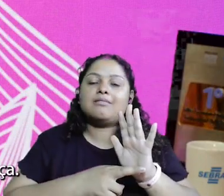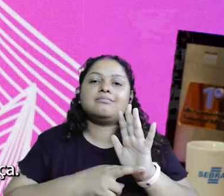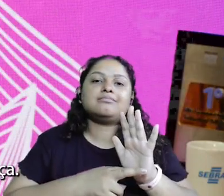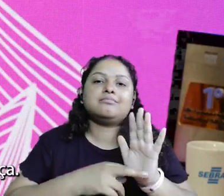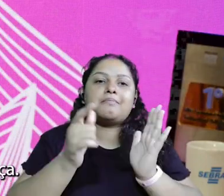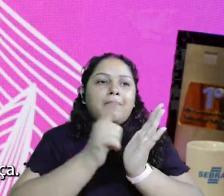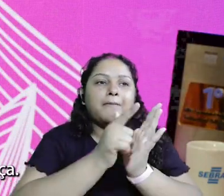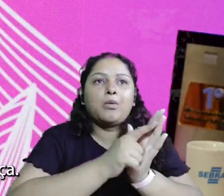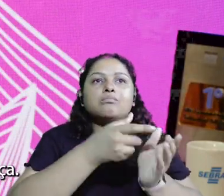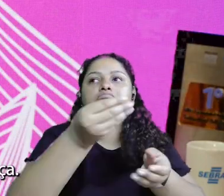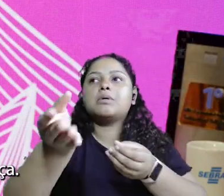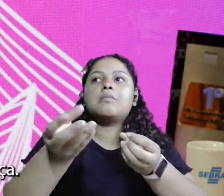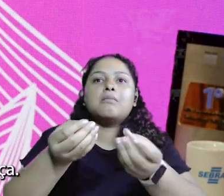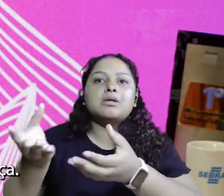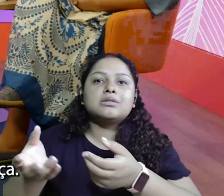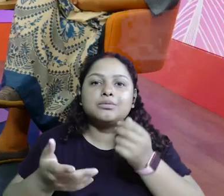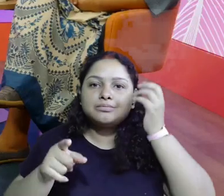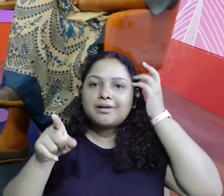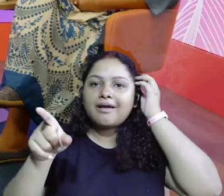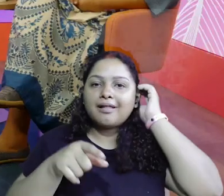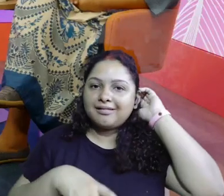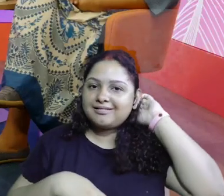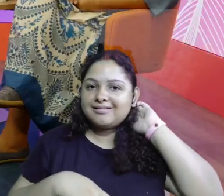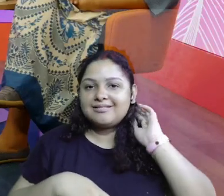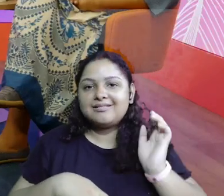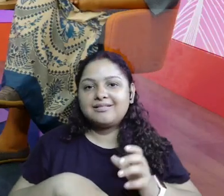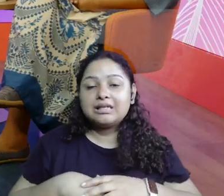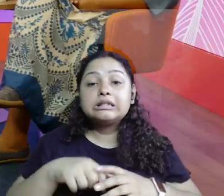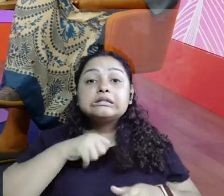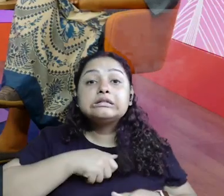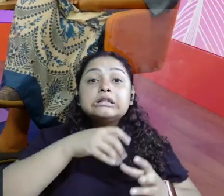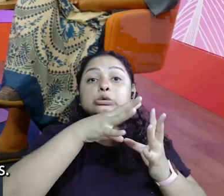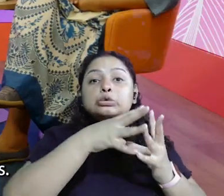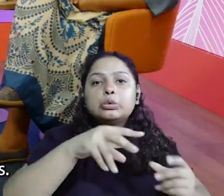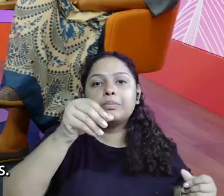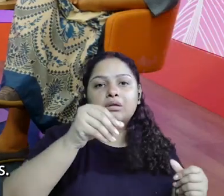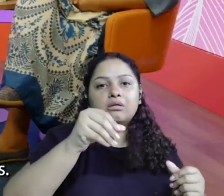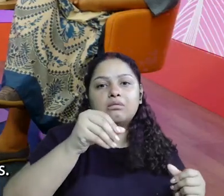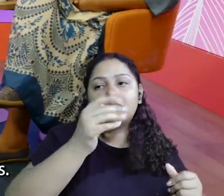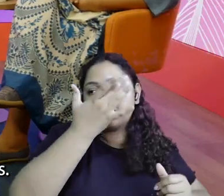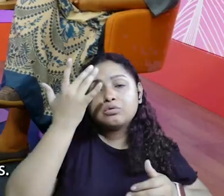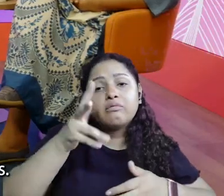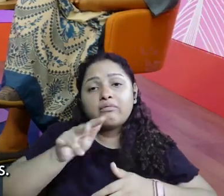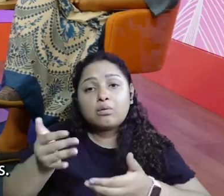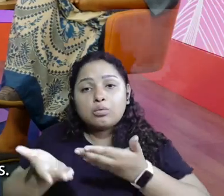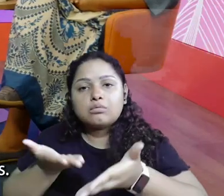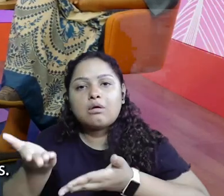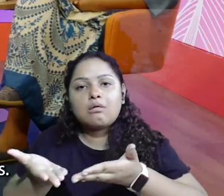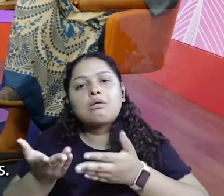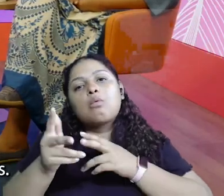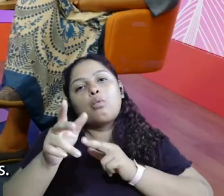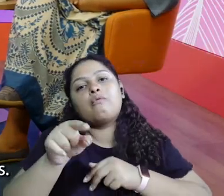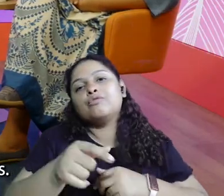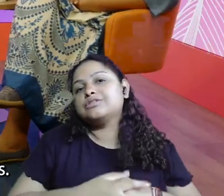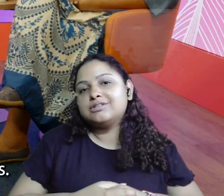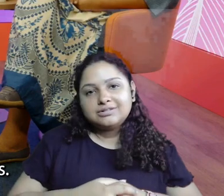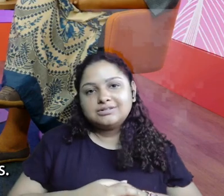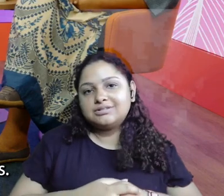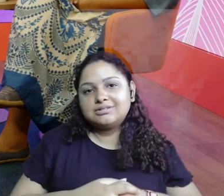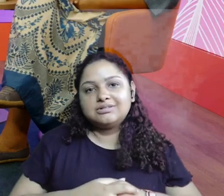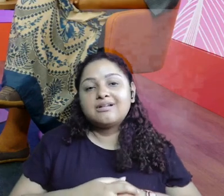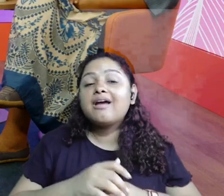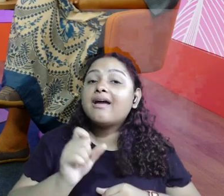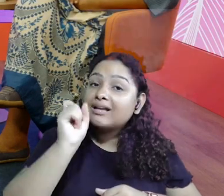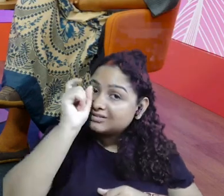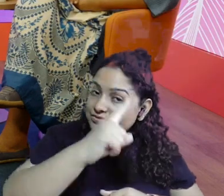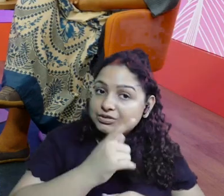condição de cuidar da criança. Esse é o sumício do planeta. Alguém ia cuidar. É a mesma coisa o negócio de vocês, né?